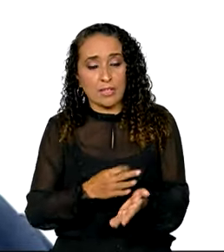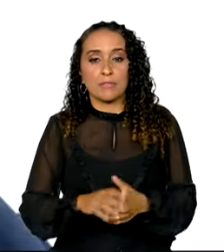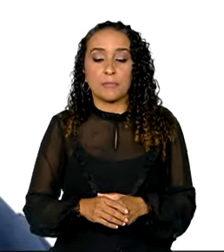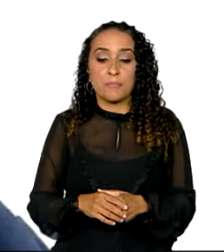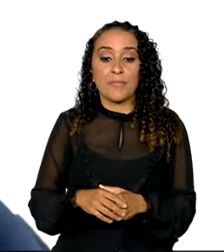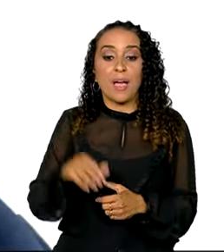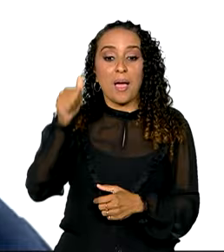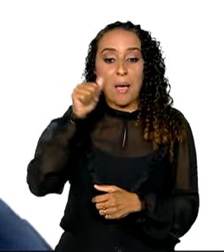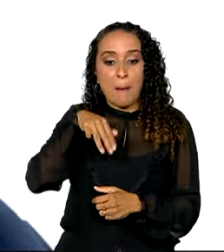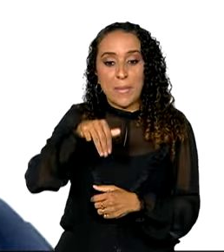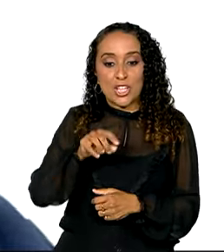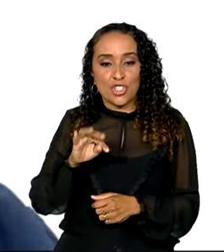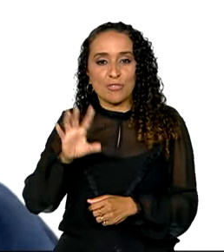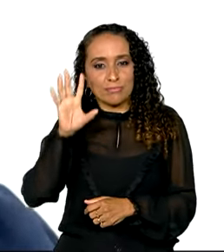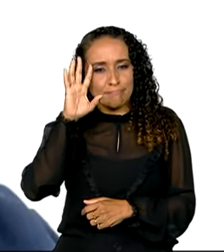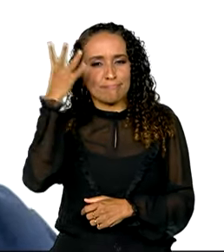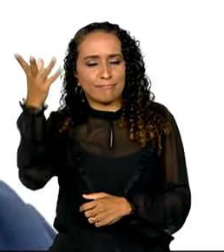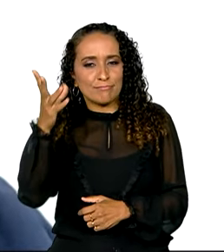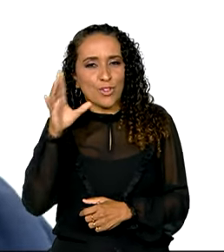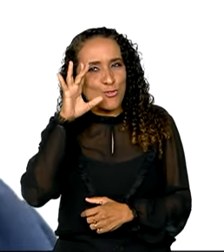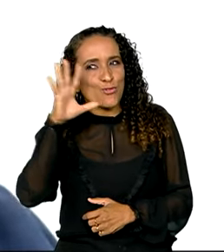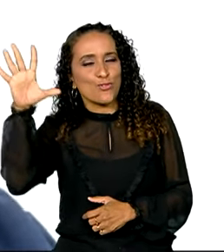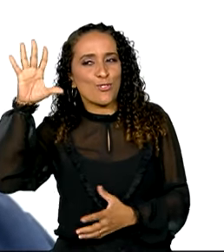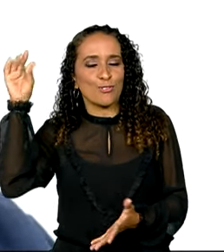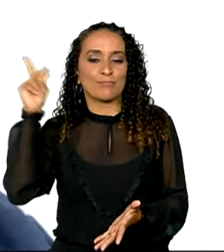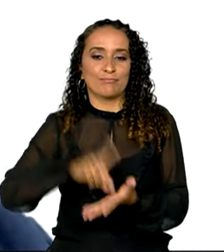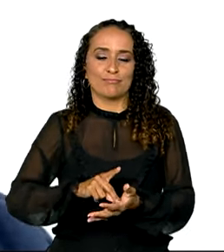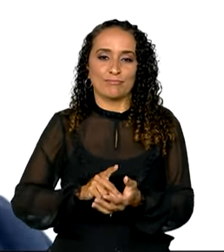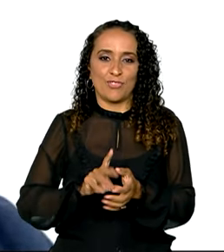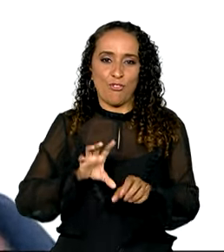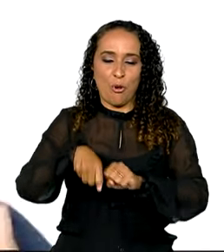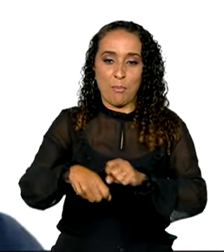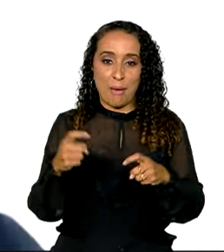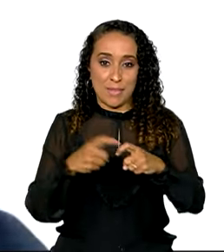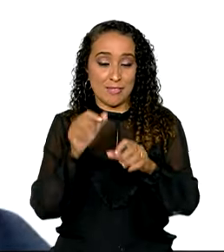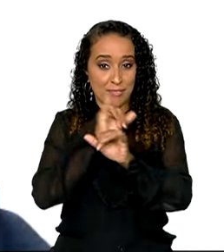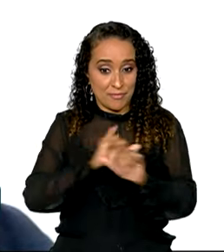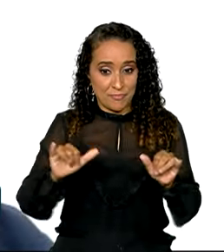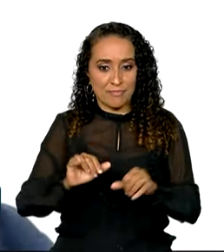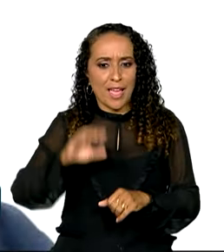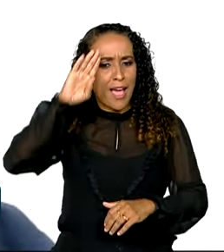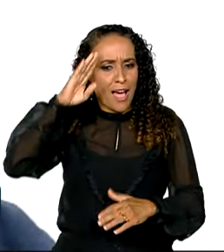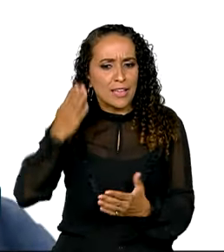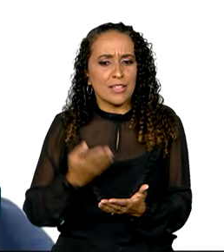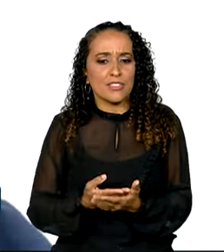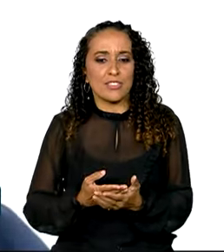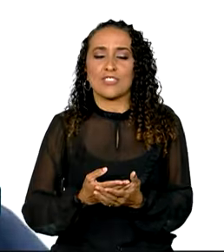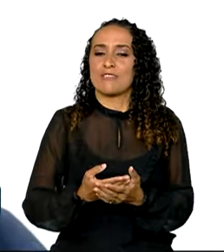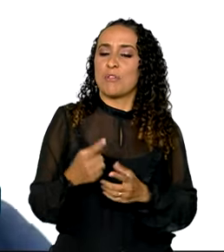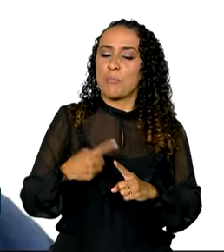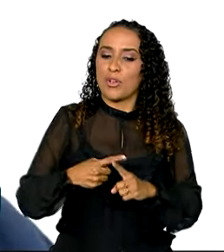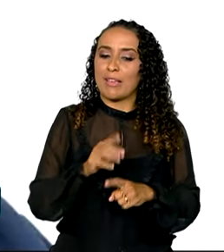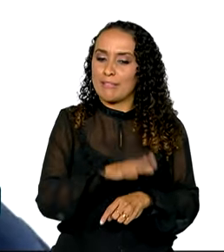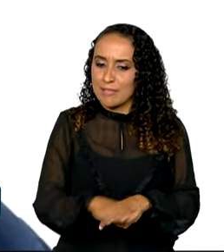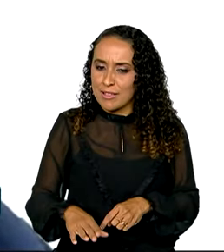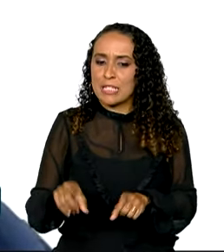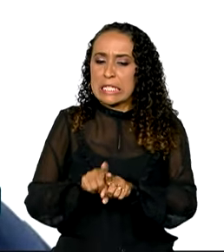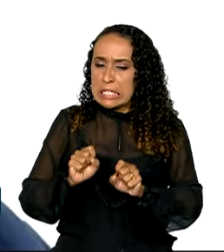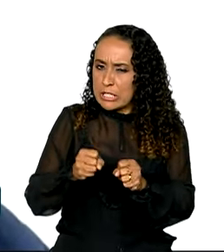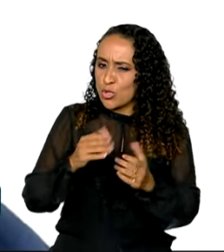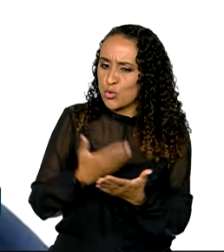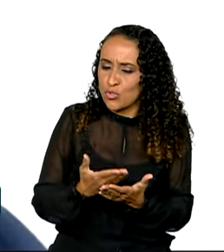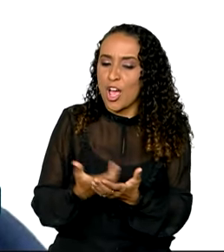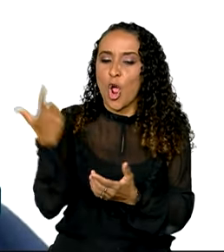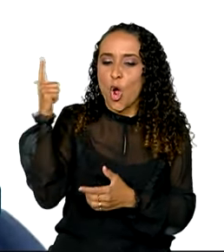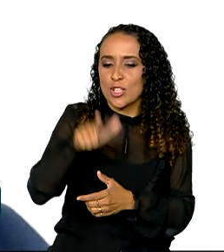Matilde, que realizou o sonho de criança de se formar em medicina, manda um recado. A gente se usa muito quando é criança, né? Se você editar, você vai conseguir aquilo